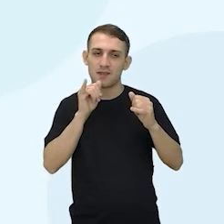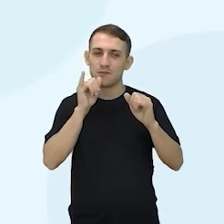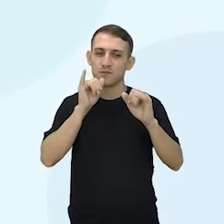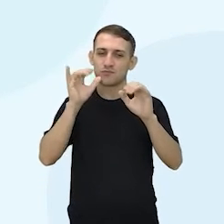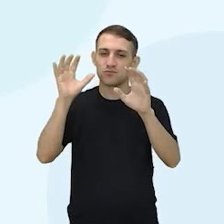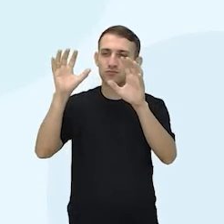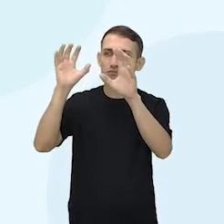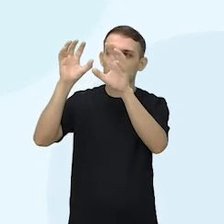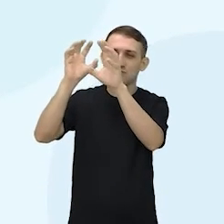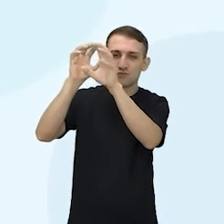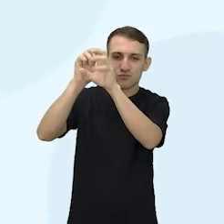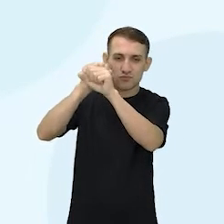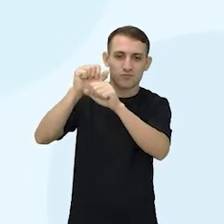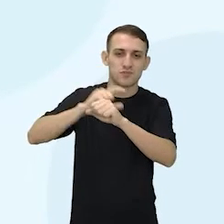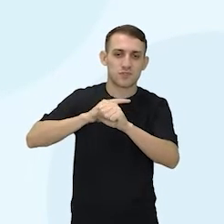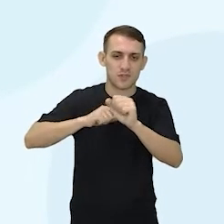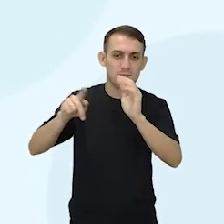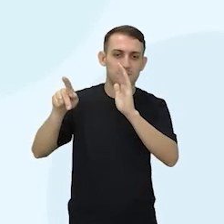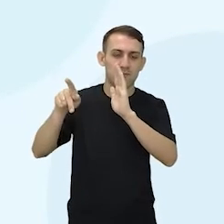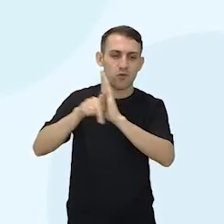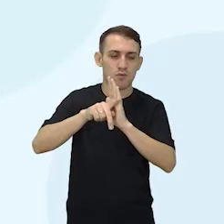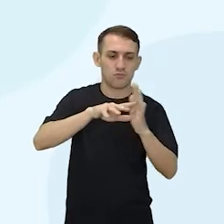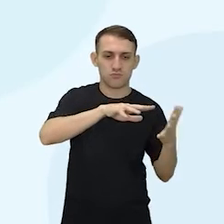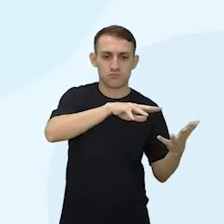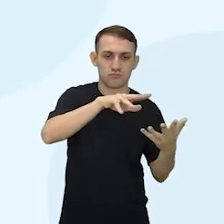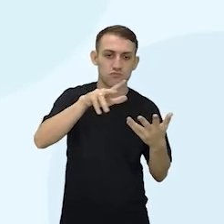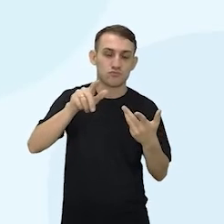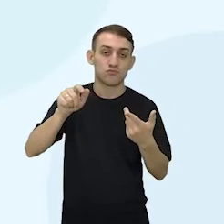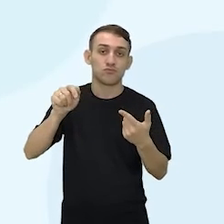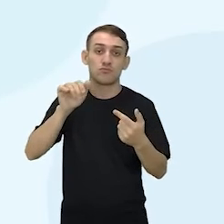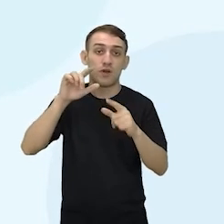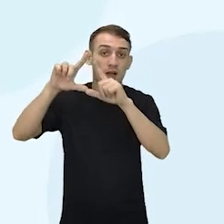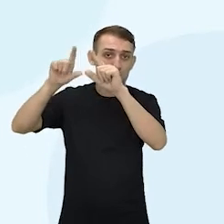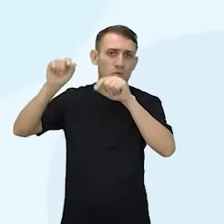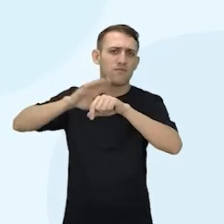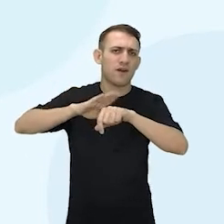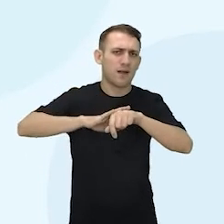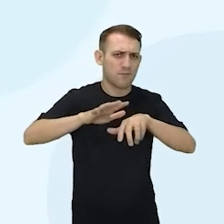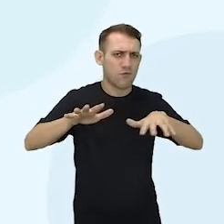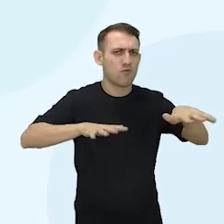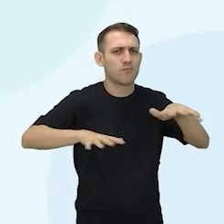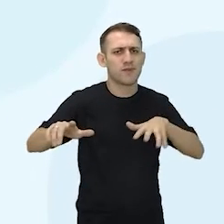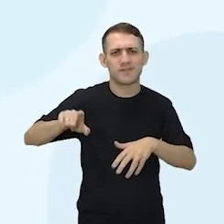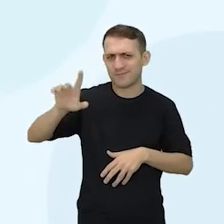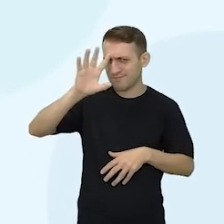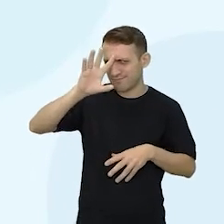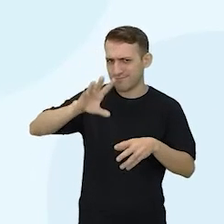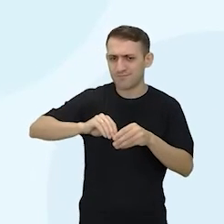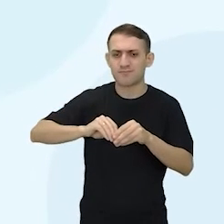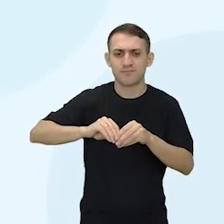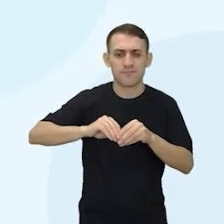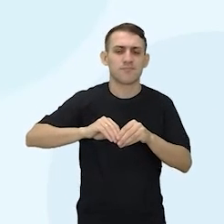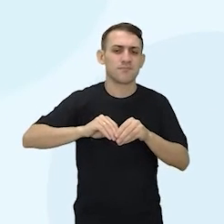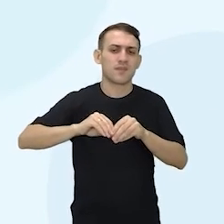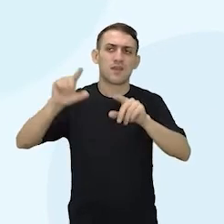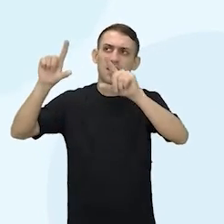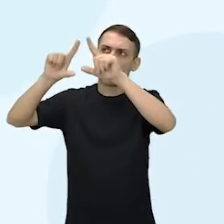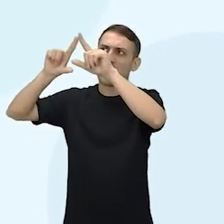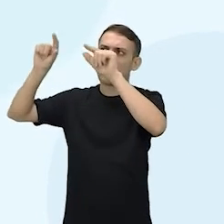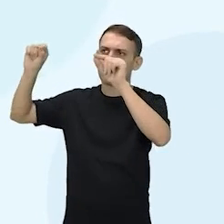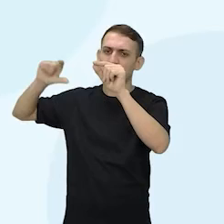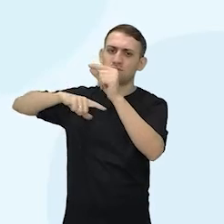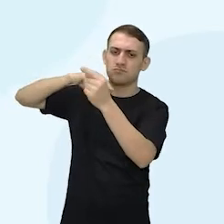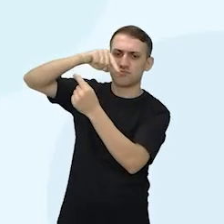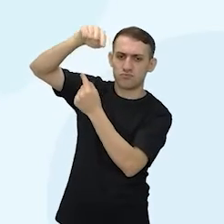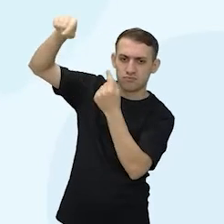certo? Está passando a sombra ali da Terra, porque a lua também faz movimento, você sabe disso, né, professora? dá a volta em